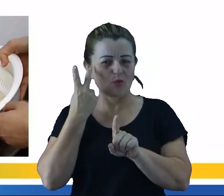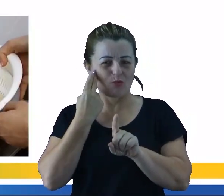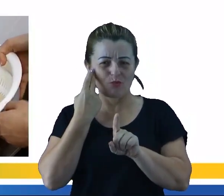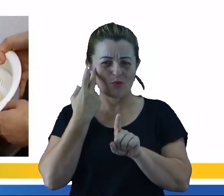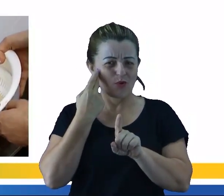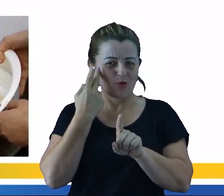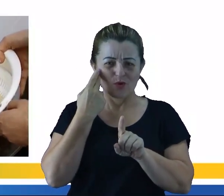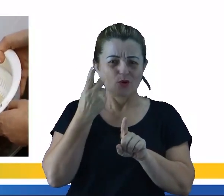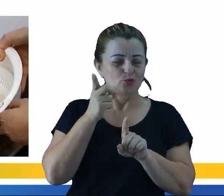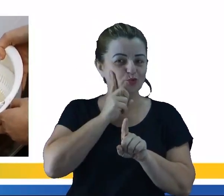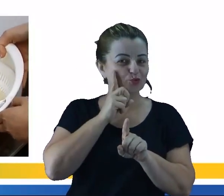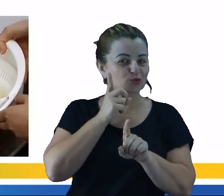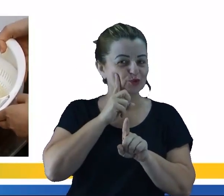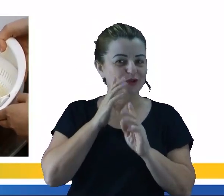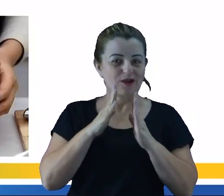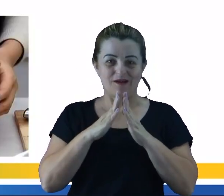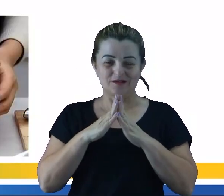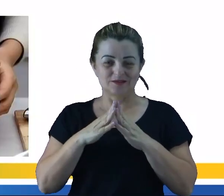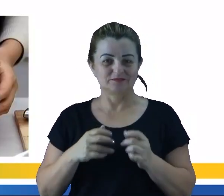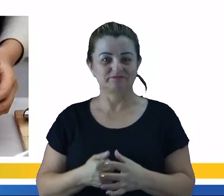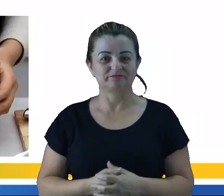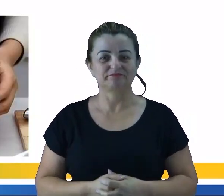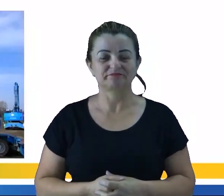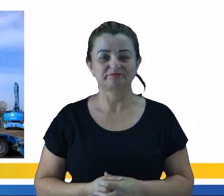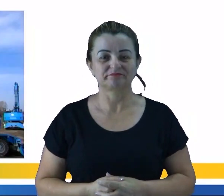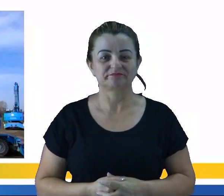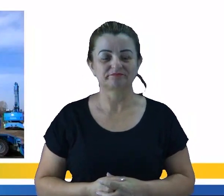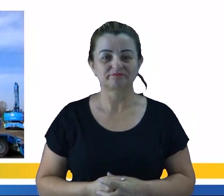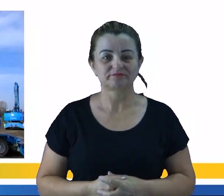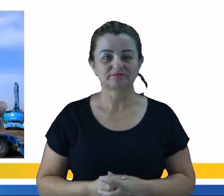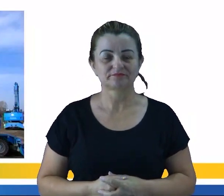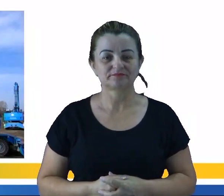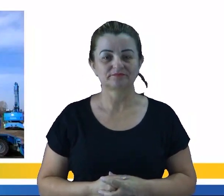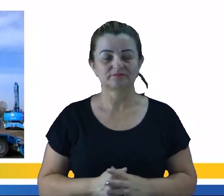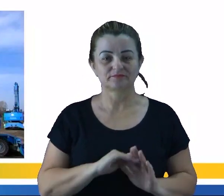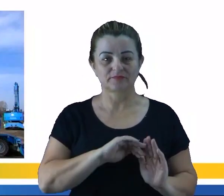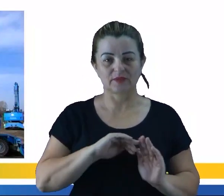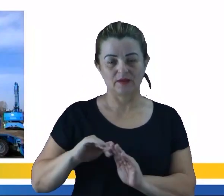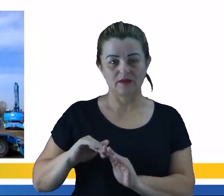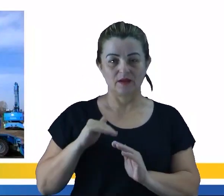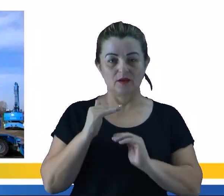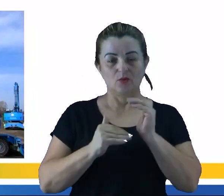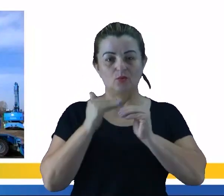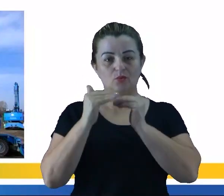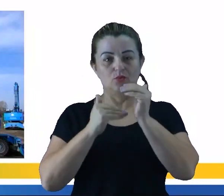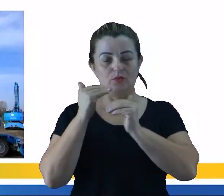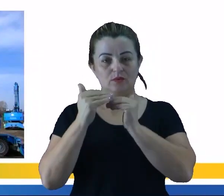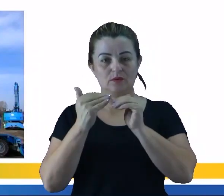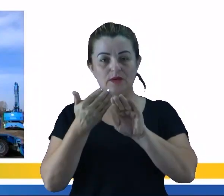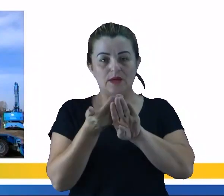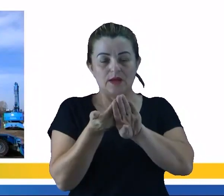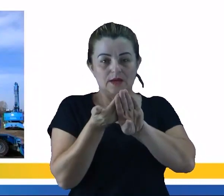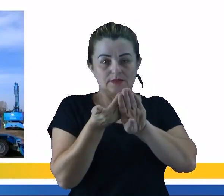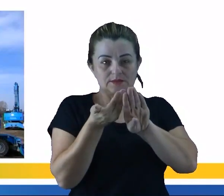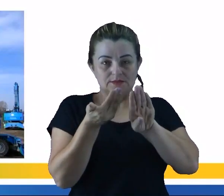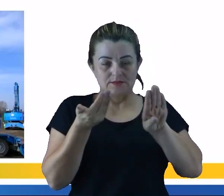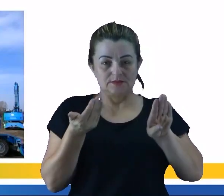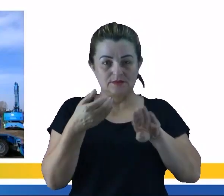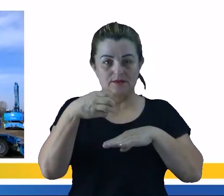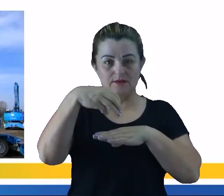aí no cotidiano das nossas casas. O nosso próximo processo é a separação